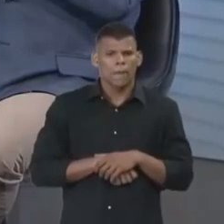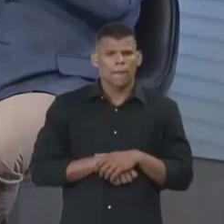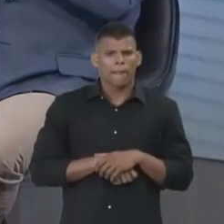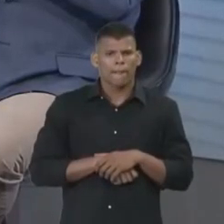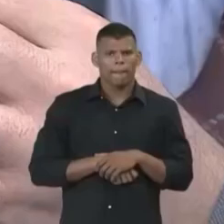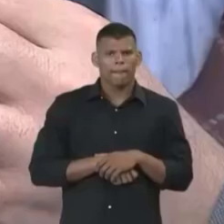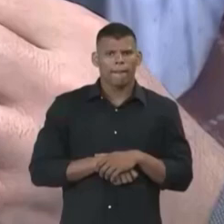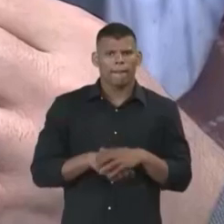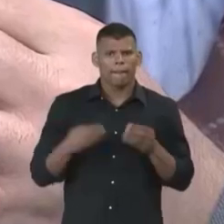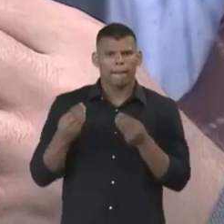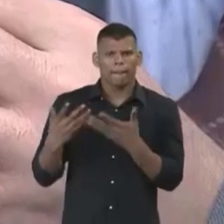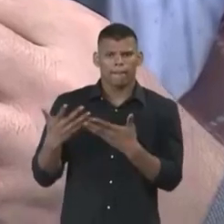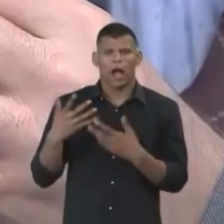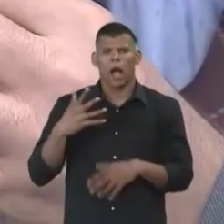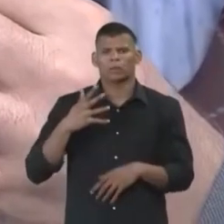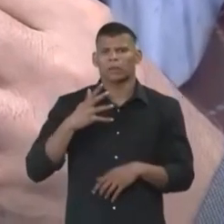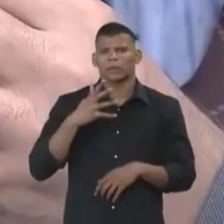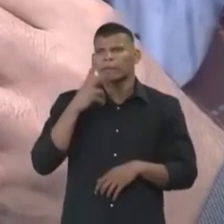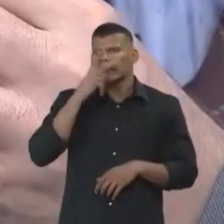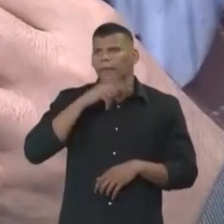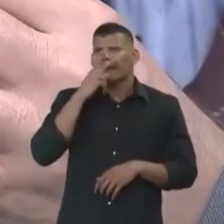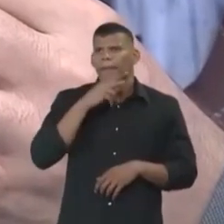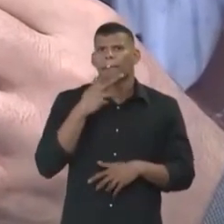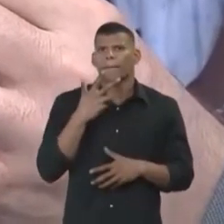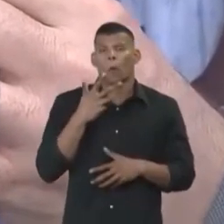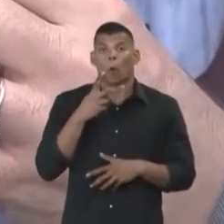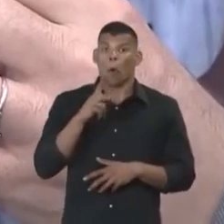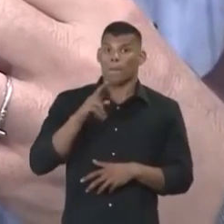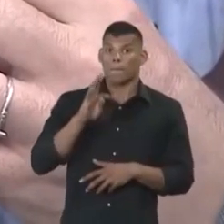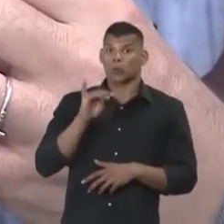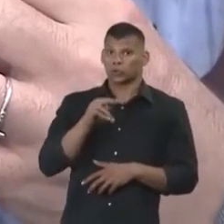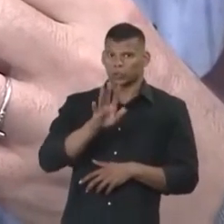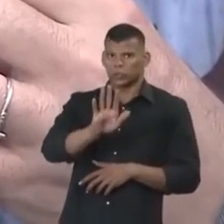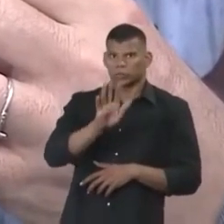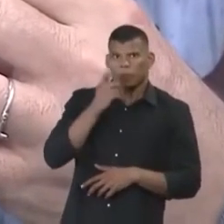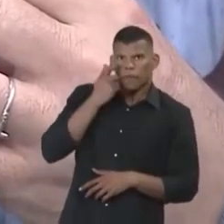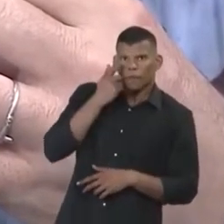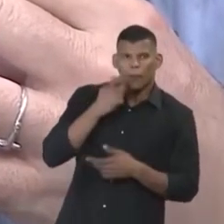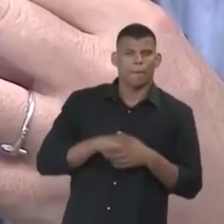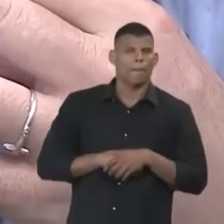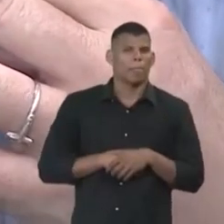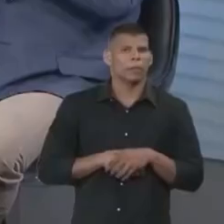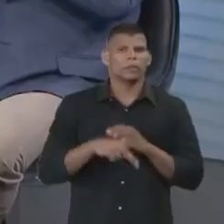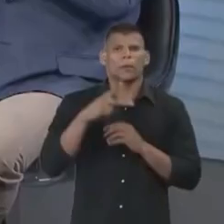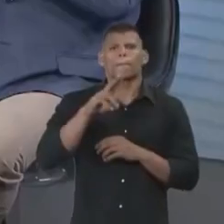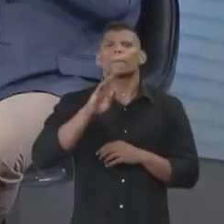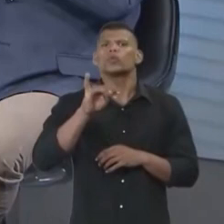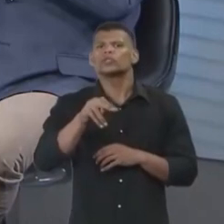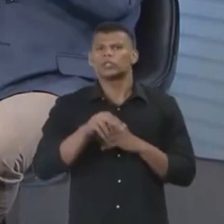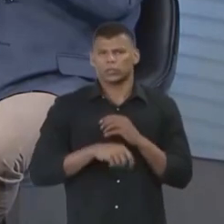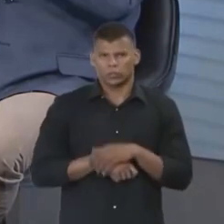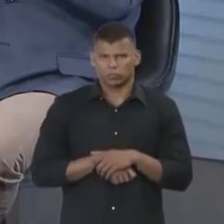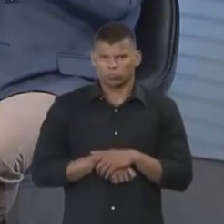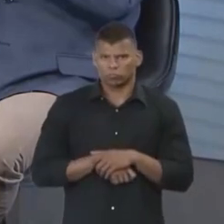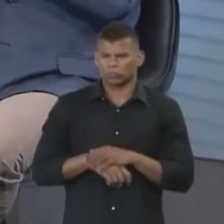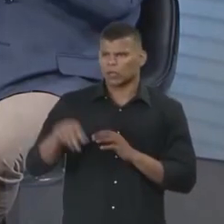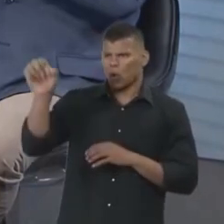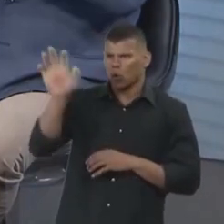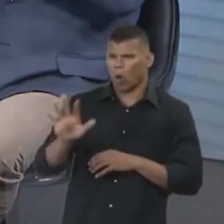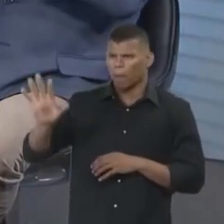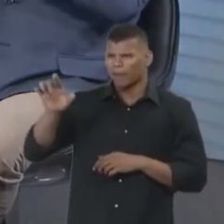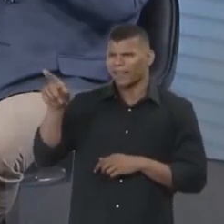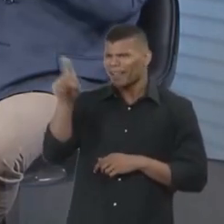encorajou o Vladimir Putin a fazer o que fez, né? Porque ele sabia o seguinte, a Europa não é, vamos usar aqui um termo